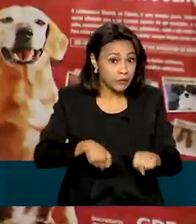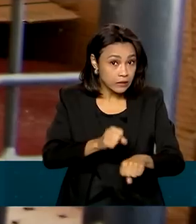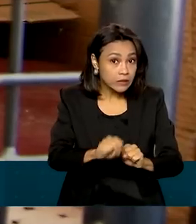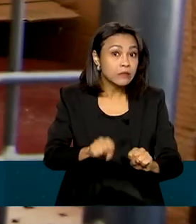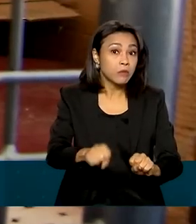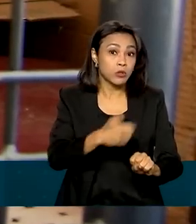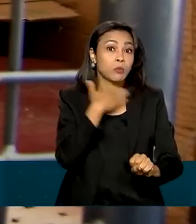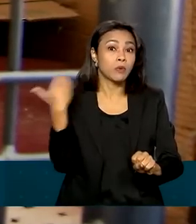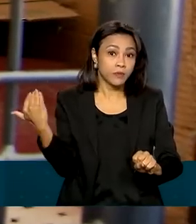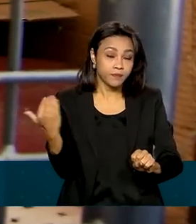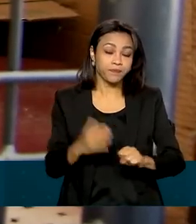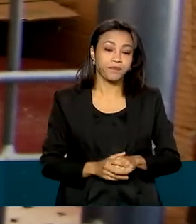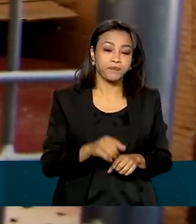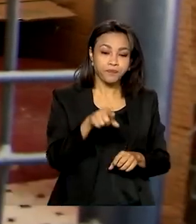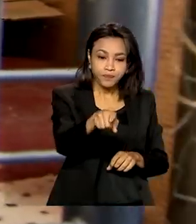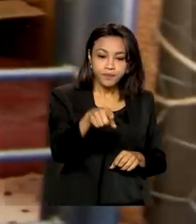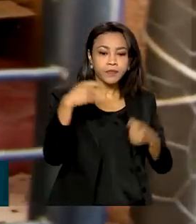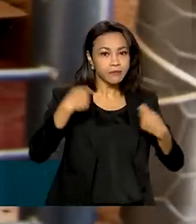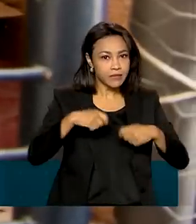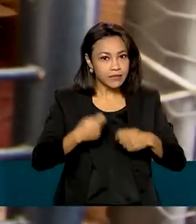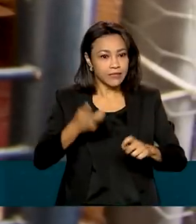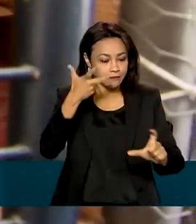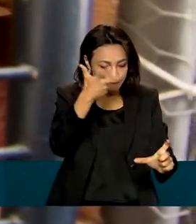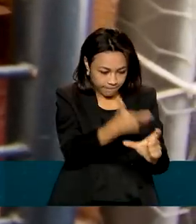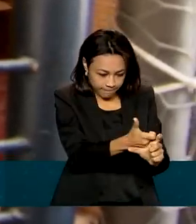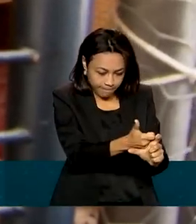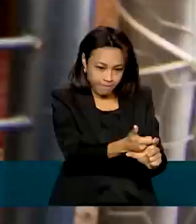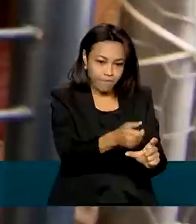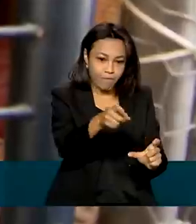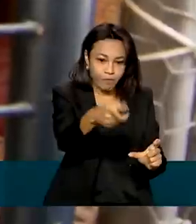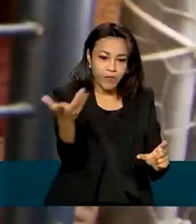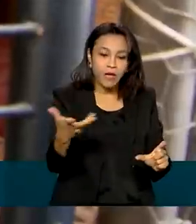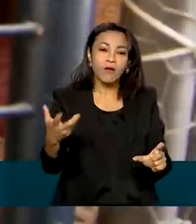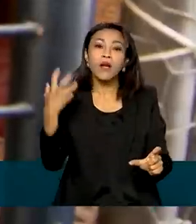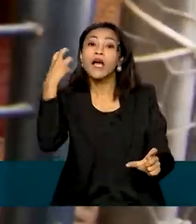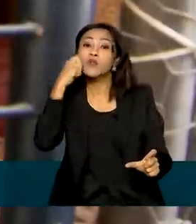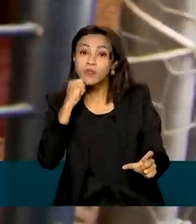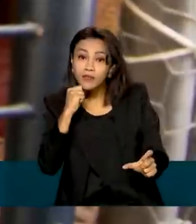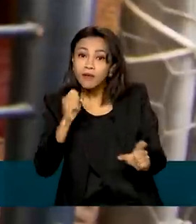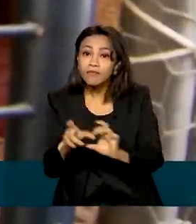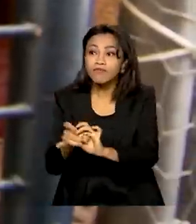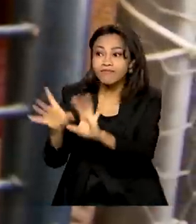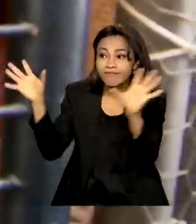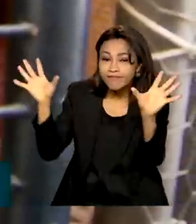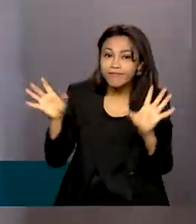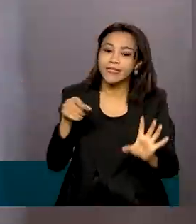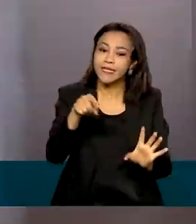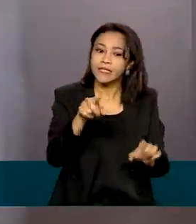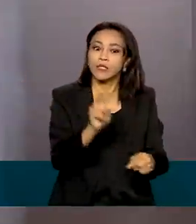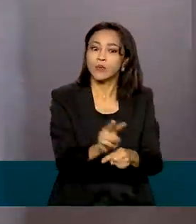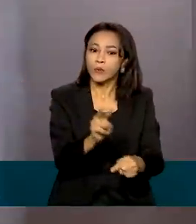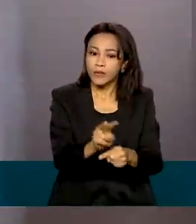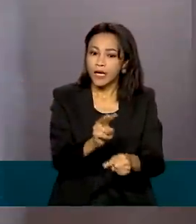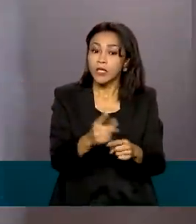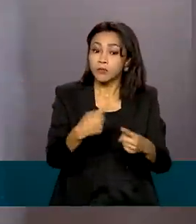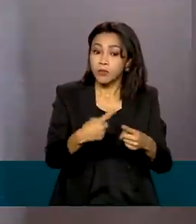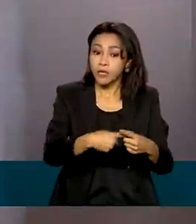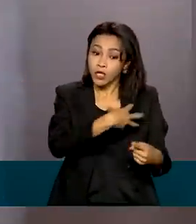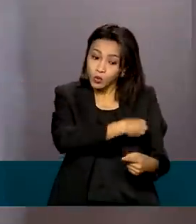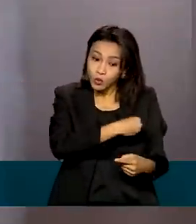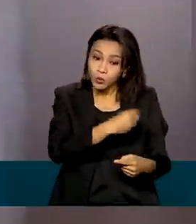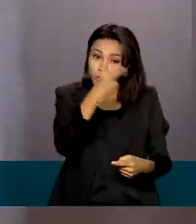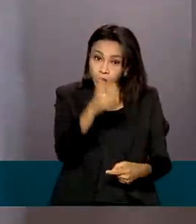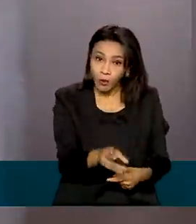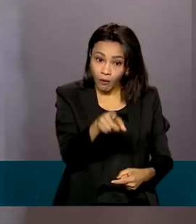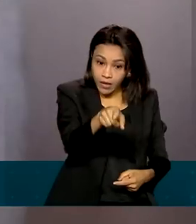morte. Vacinação em dia. Agora o filhote está para adoção. Esse cuidado é fundamental porque mamíferos, como a Juma,